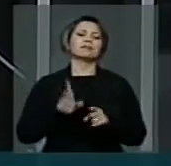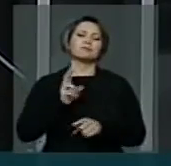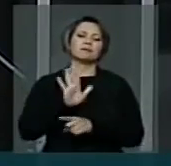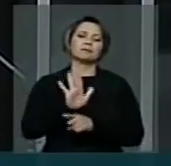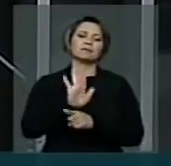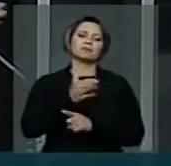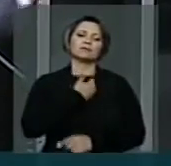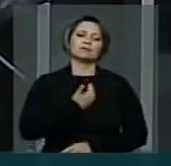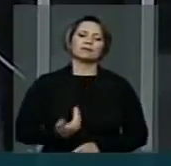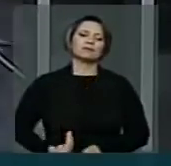saúde. Obrigado.